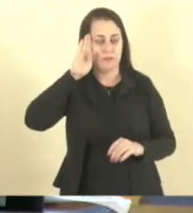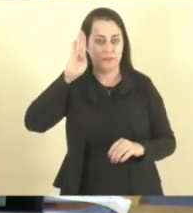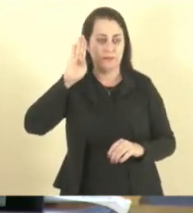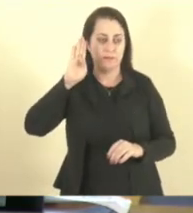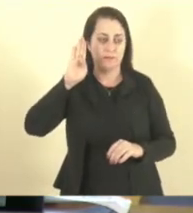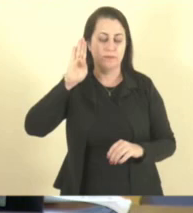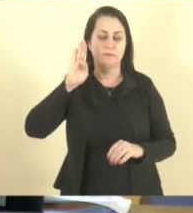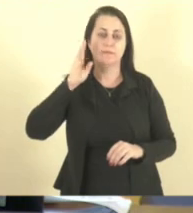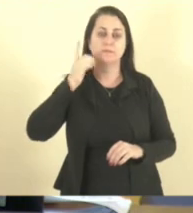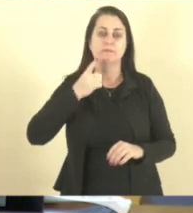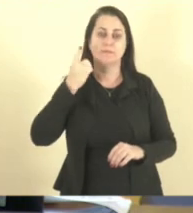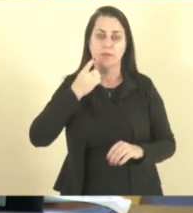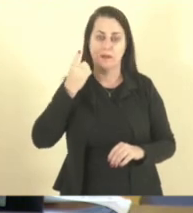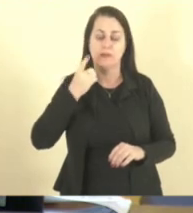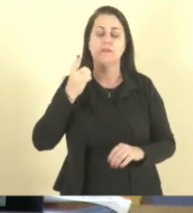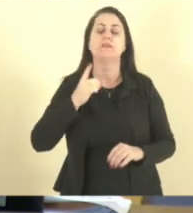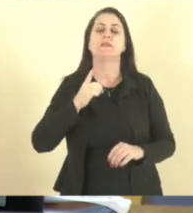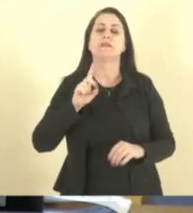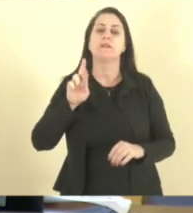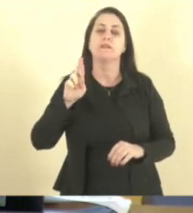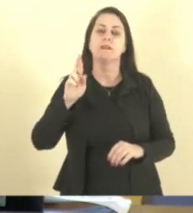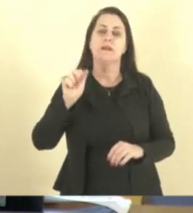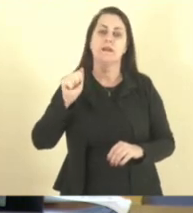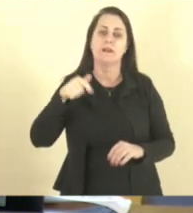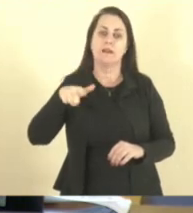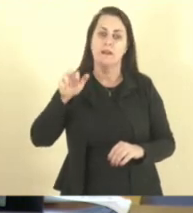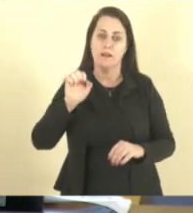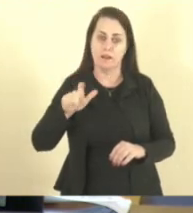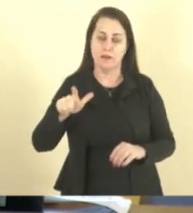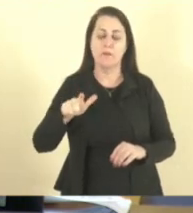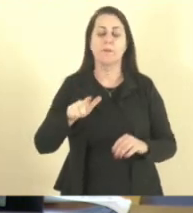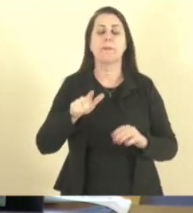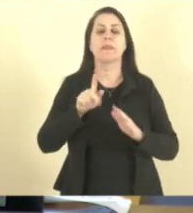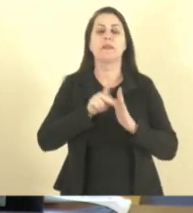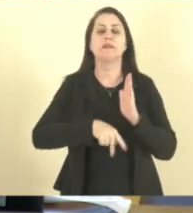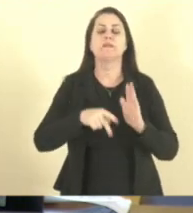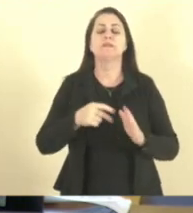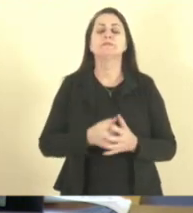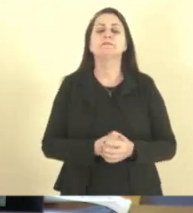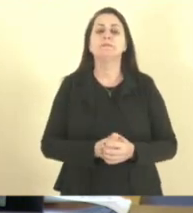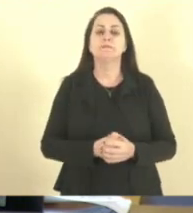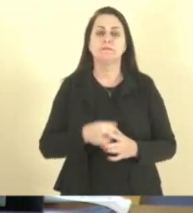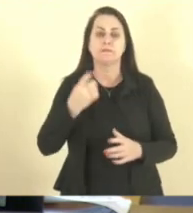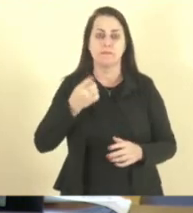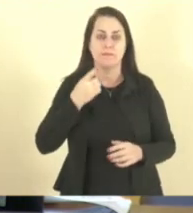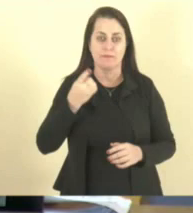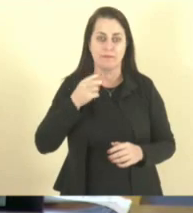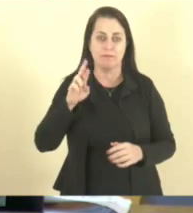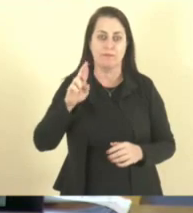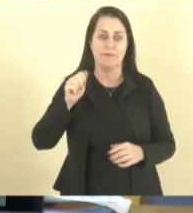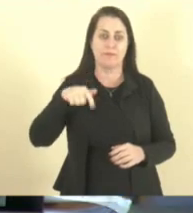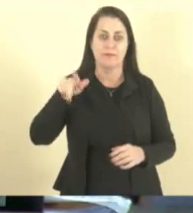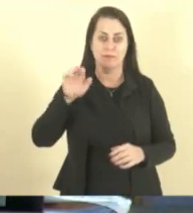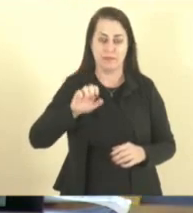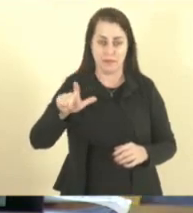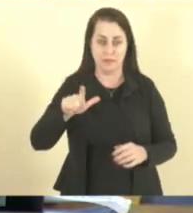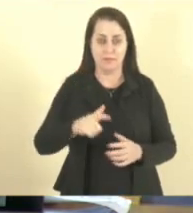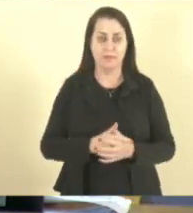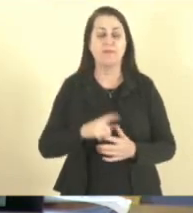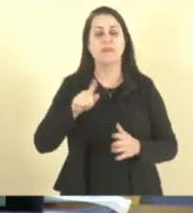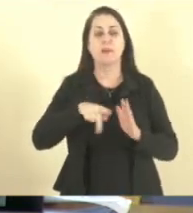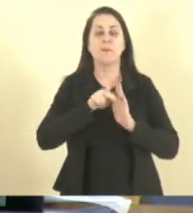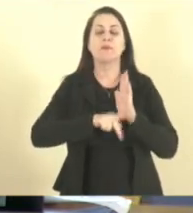deputada Raquel Lessa, que é o projeto 761-23, de autoria da deputada Raquel. Estou como relator também, que é um